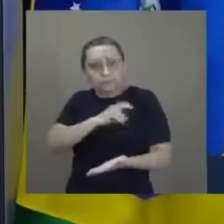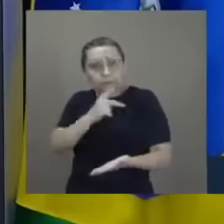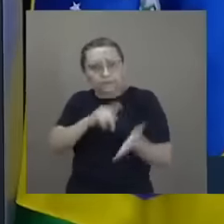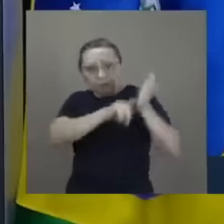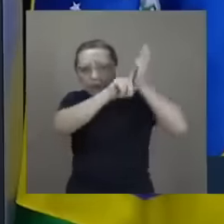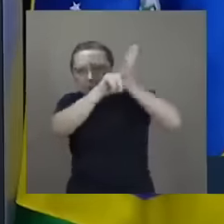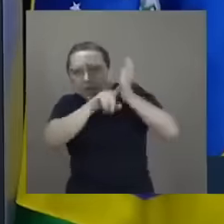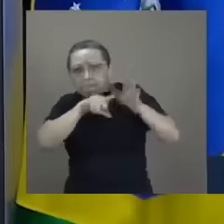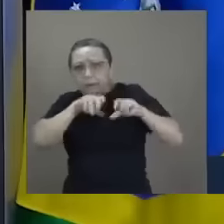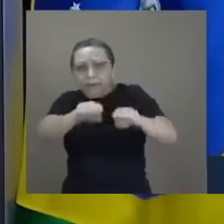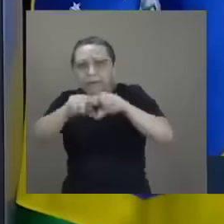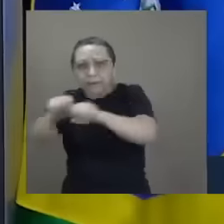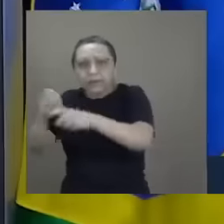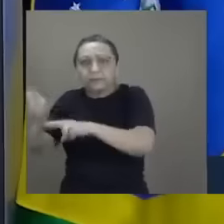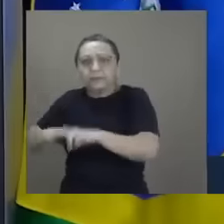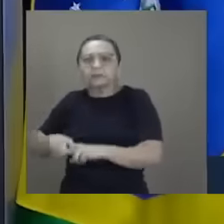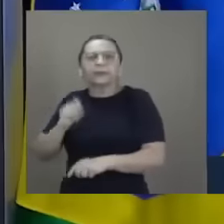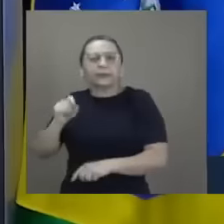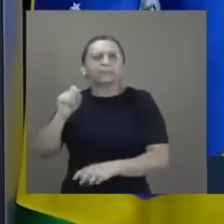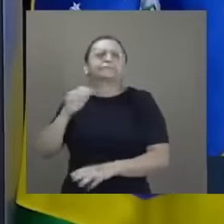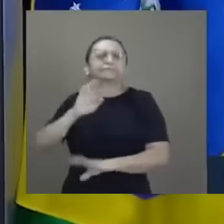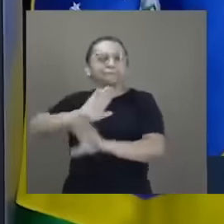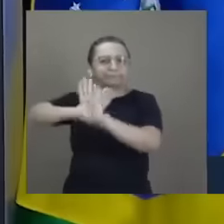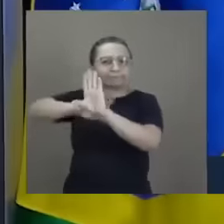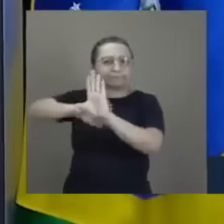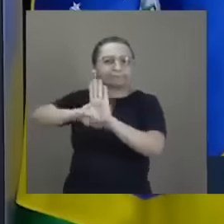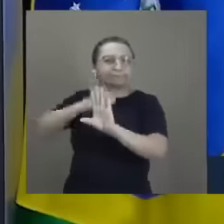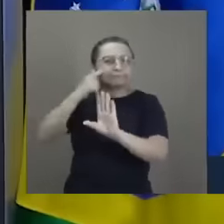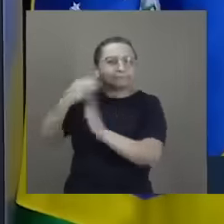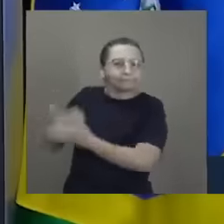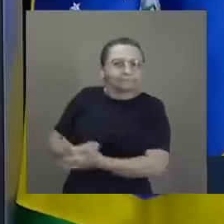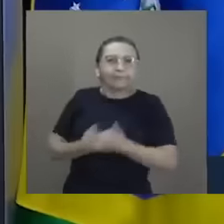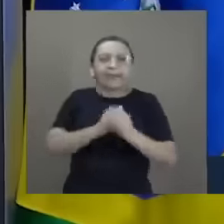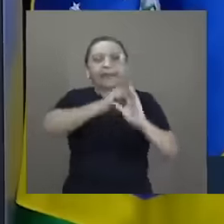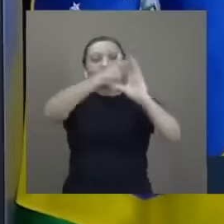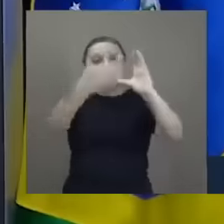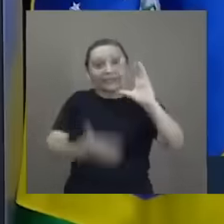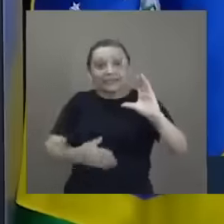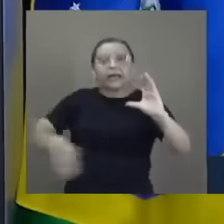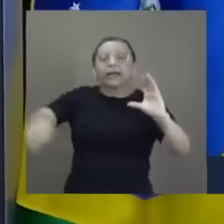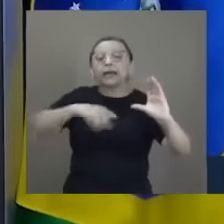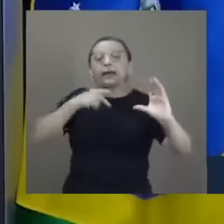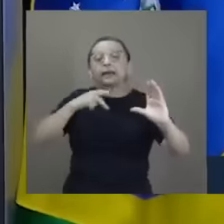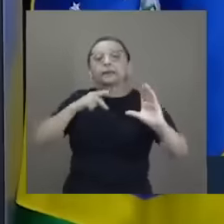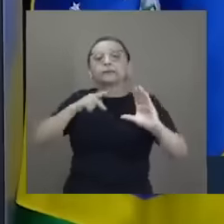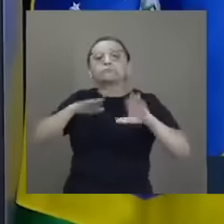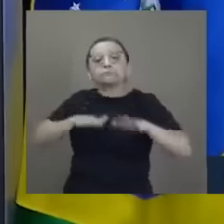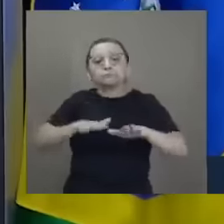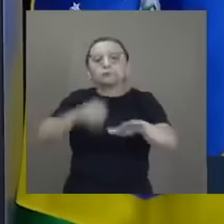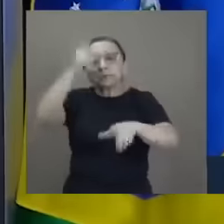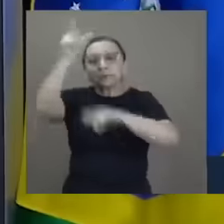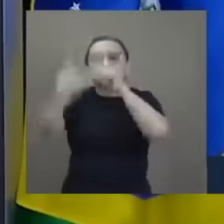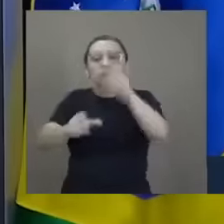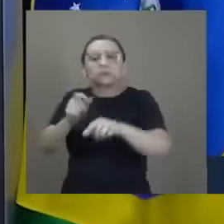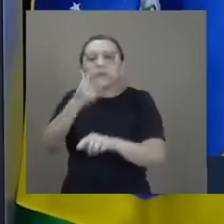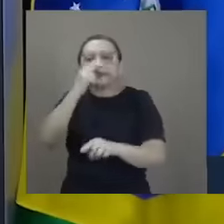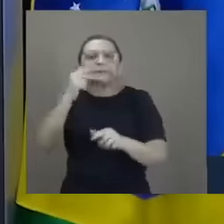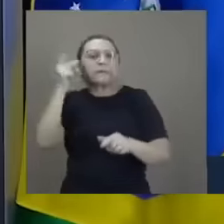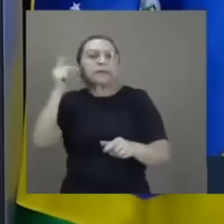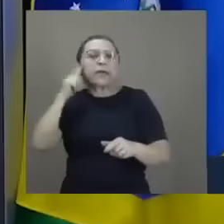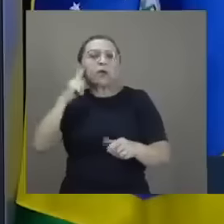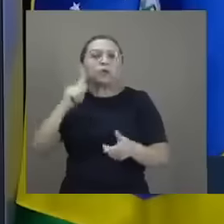caracterizar as manifestações da população como fruto de uma conspiração golpista,